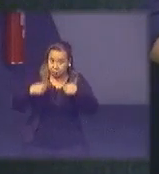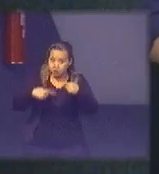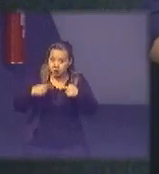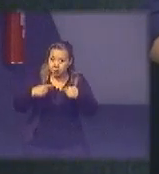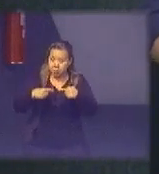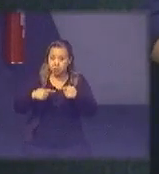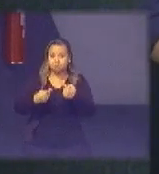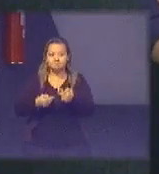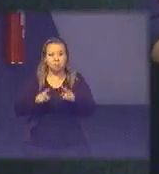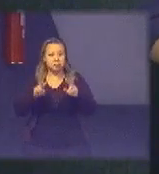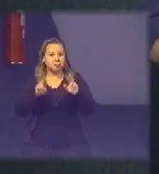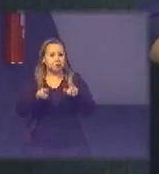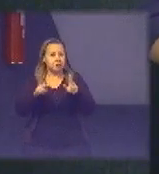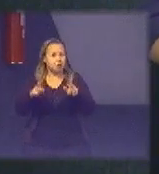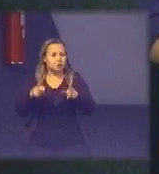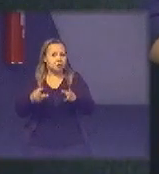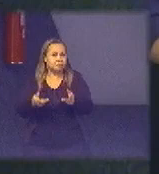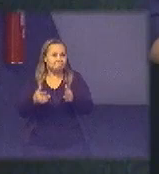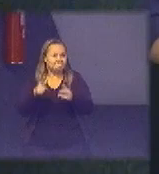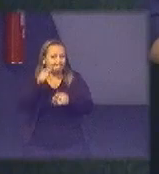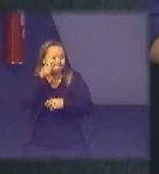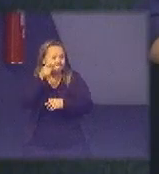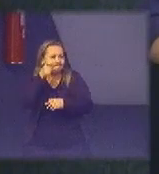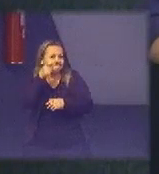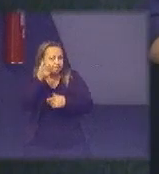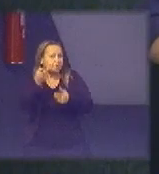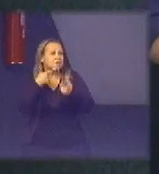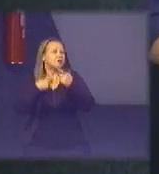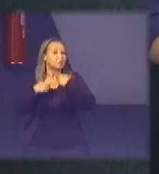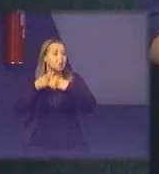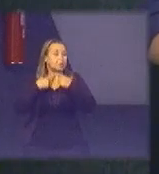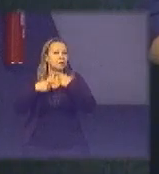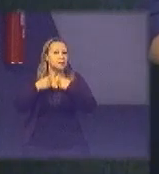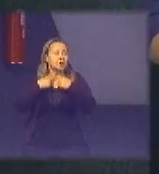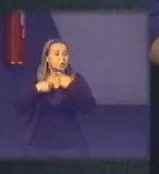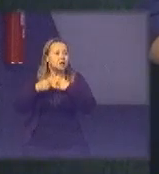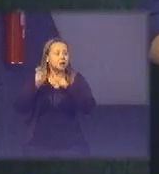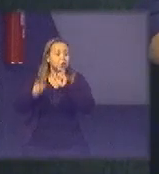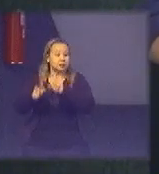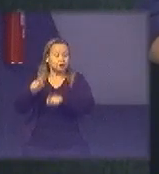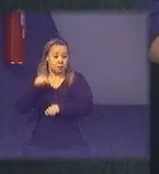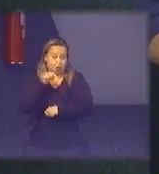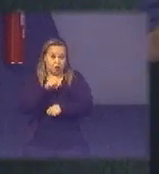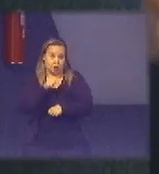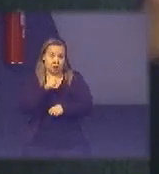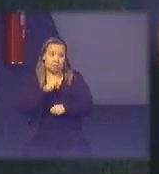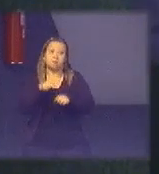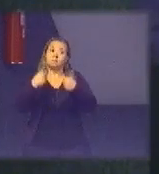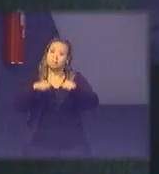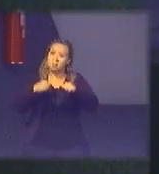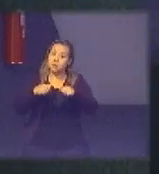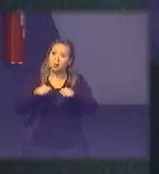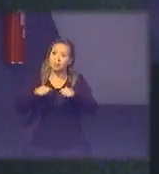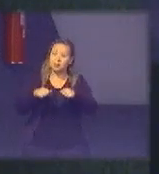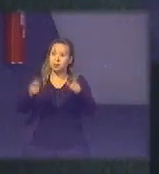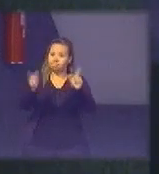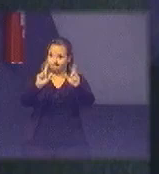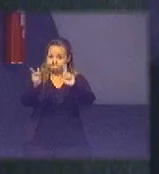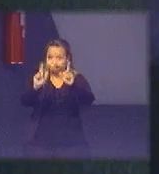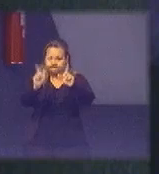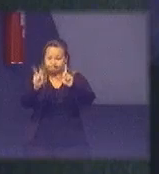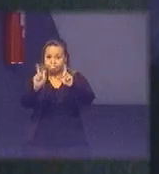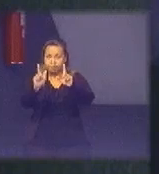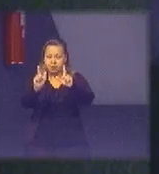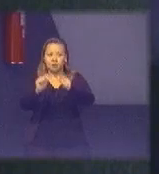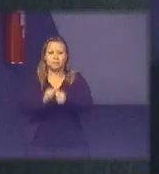de vetores de interesse isso aqui deixa muito claro muito tá isso aqui é uma coisa que devia ter saído em tudo que é jornal aí ali eu não sei quanto tempo que eu vou